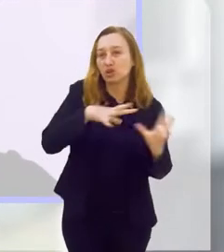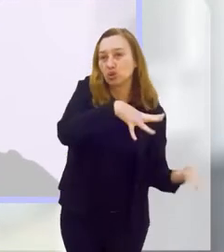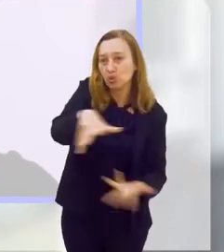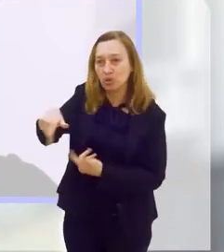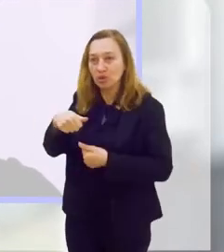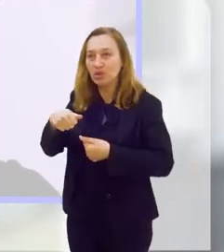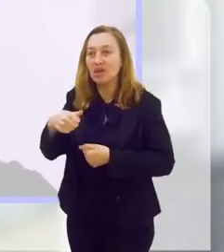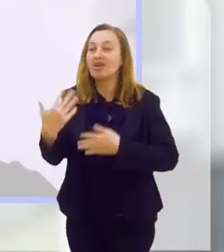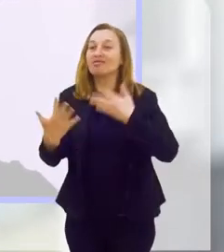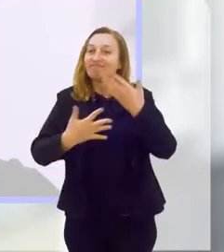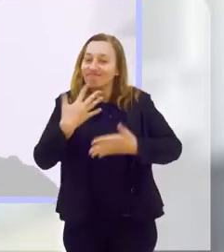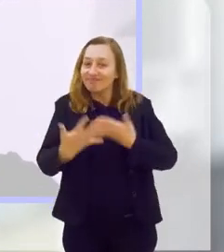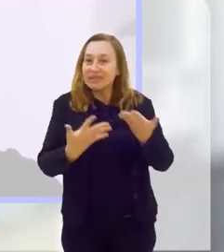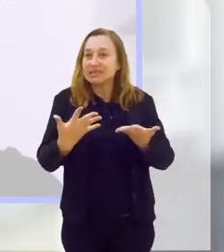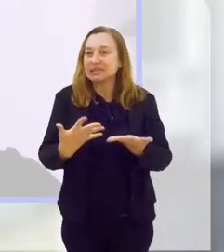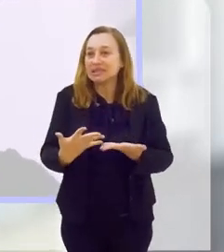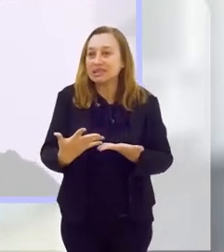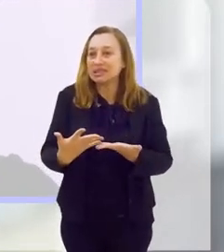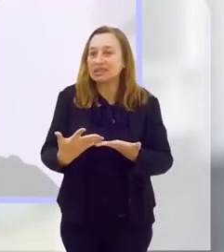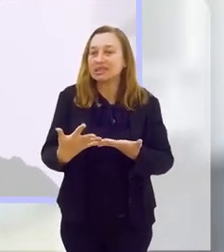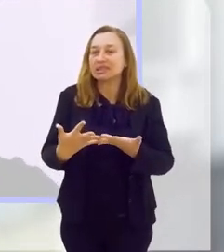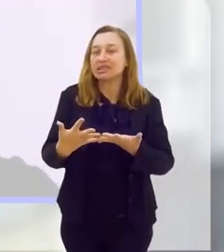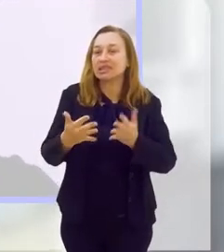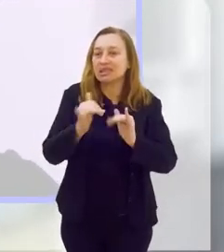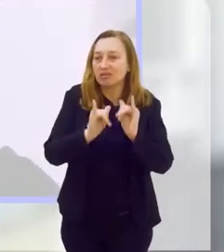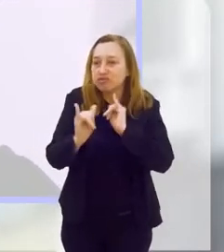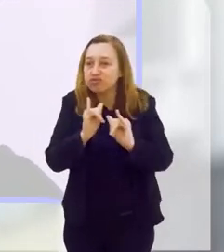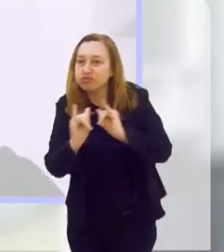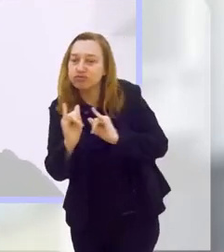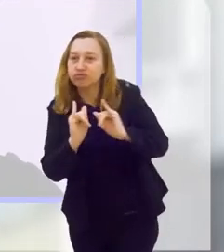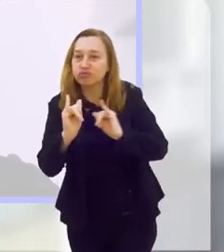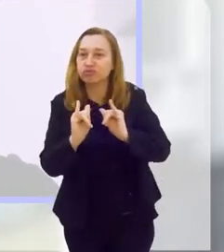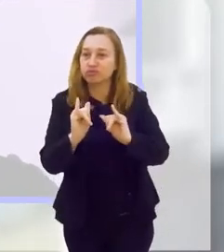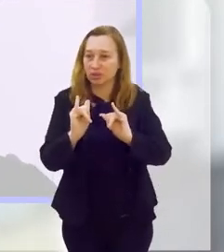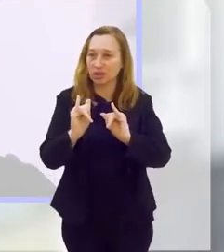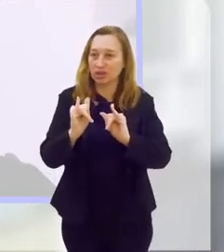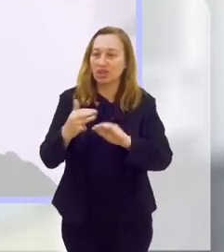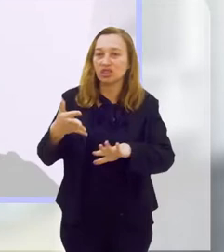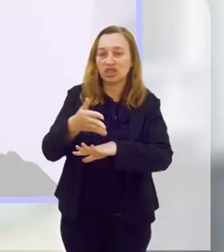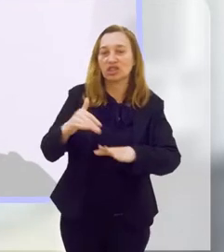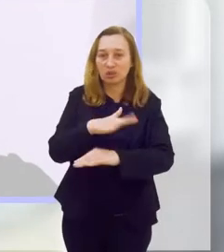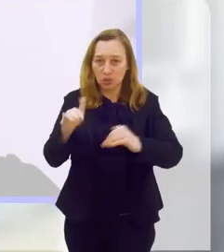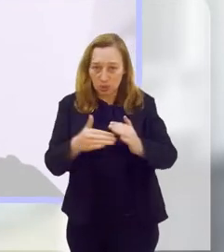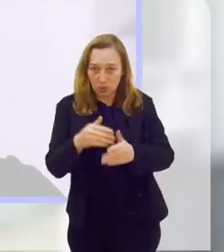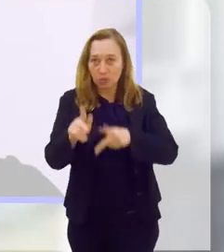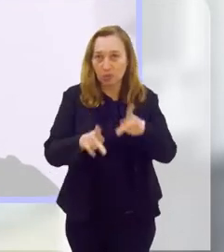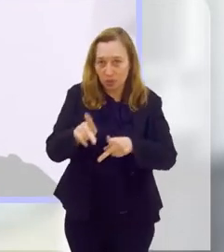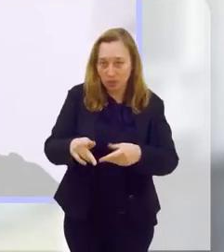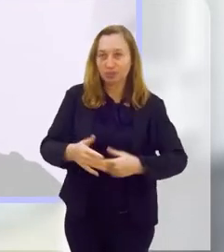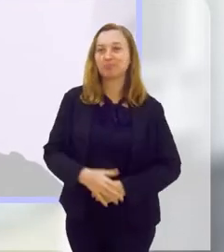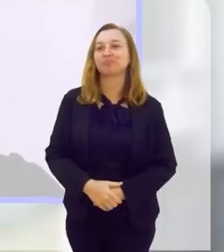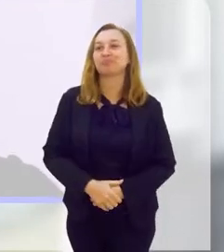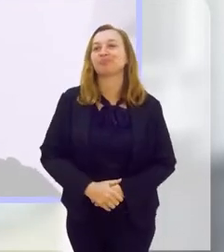ser muito gratificante essa informação chegando na população.